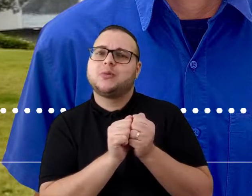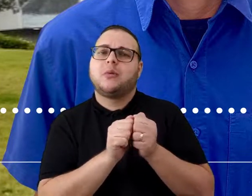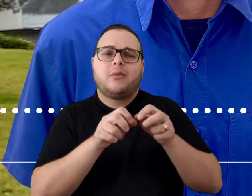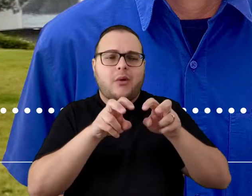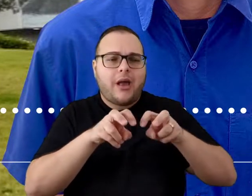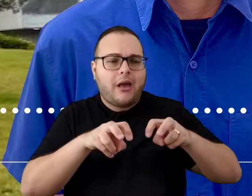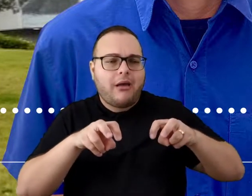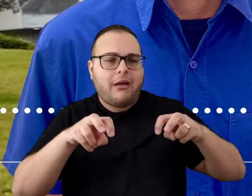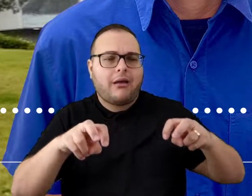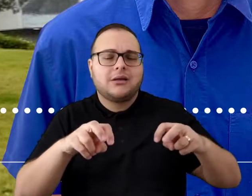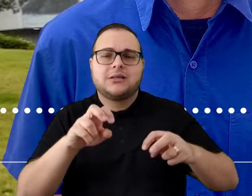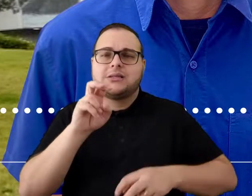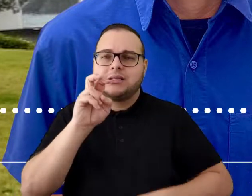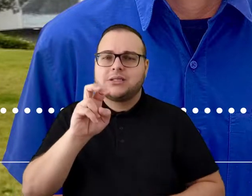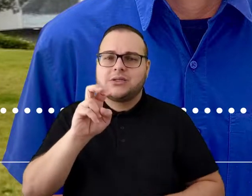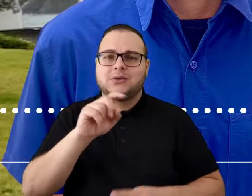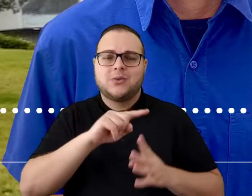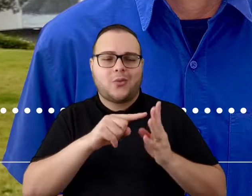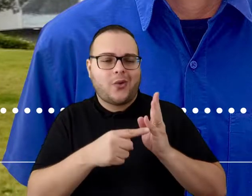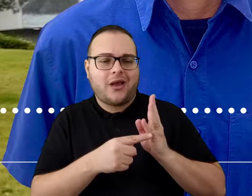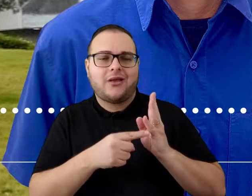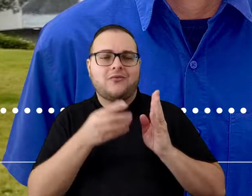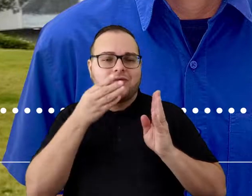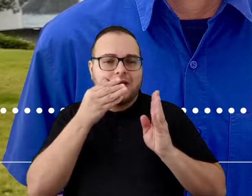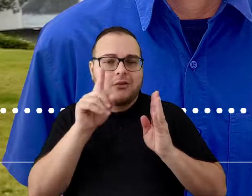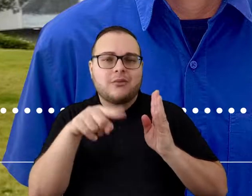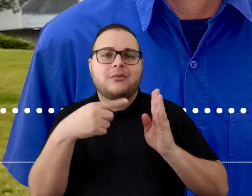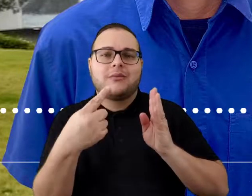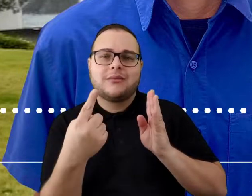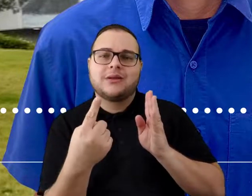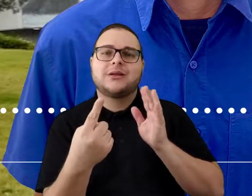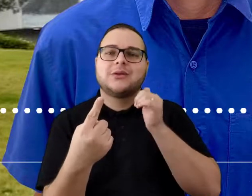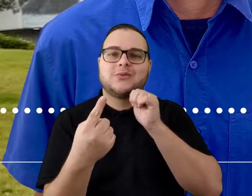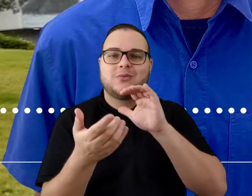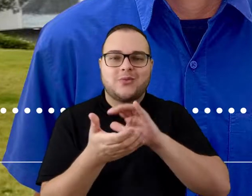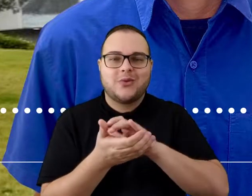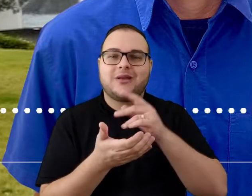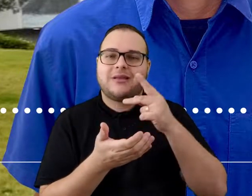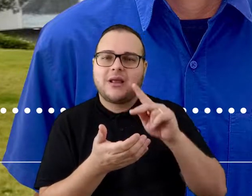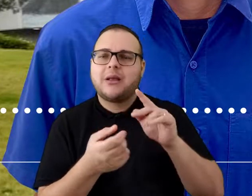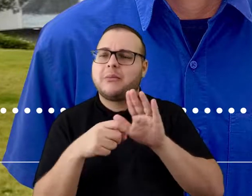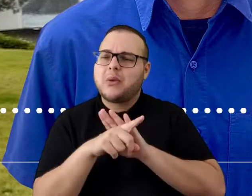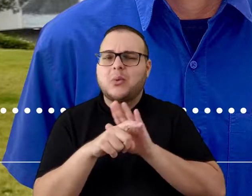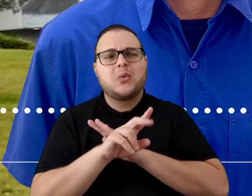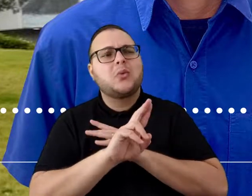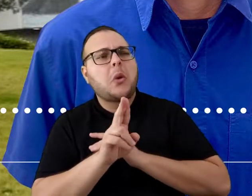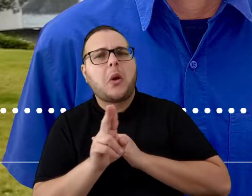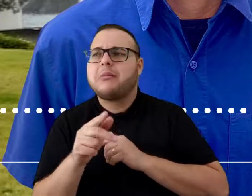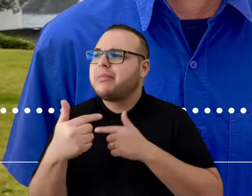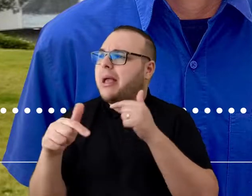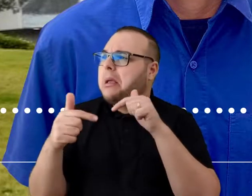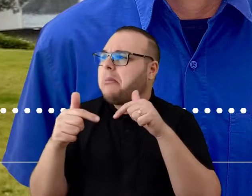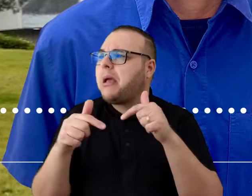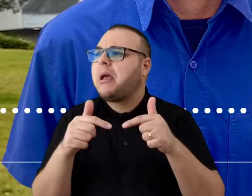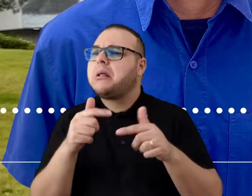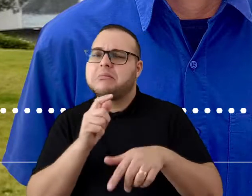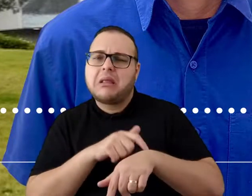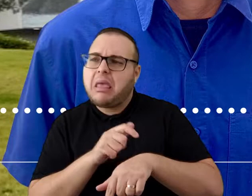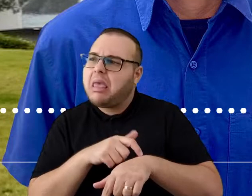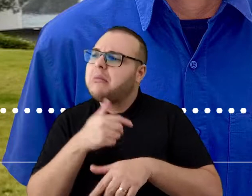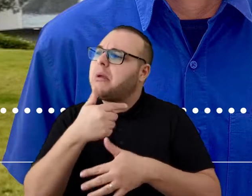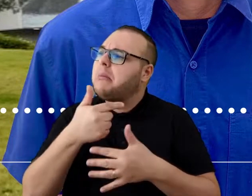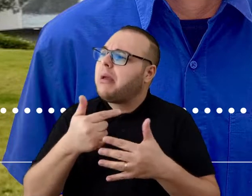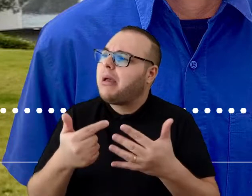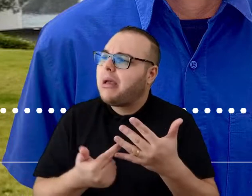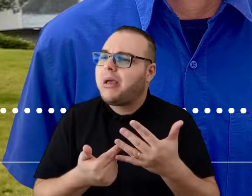E foi montada a mesa pra almoçar pra nós cinco, e ela sentou e almoçou junto com nós. E perguntou o nome de todo mundo, quanto tempo trabalhava, de